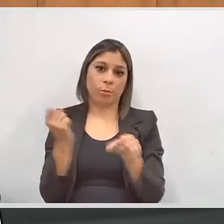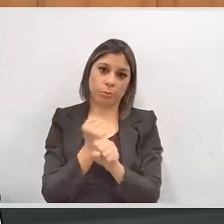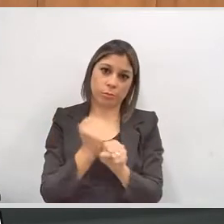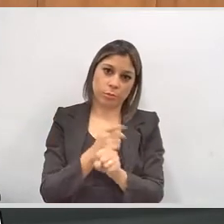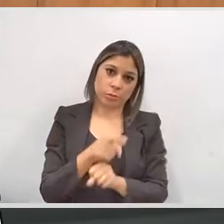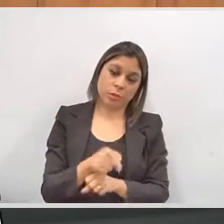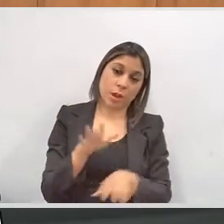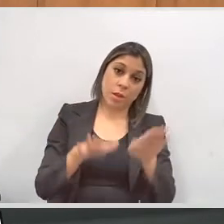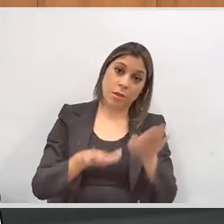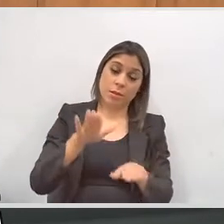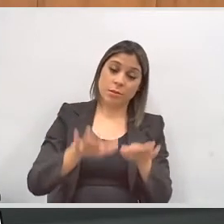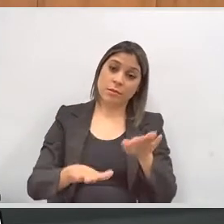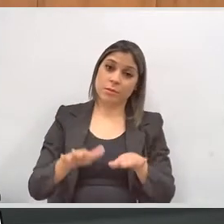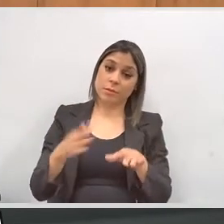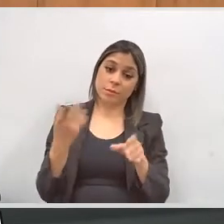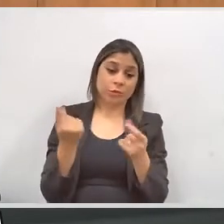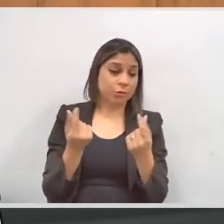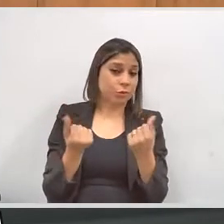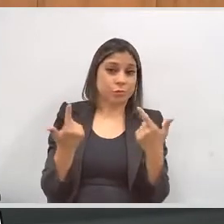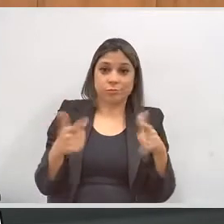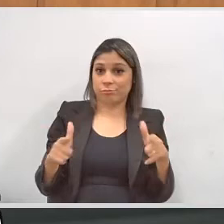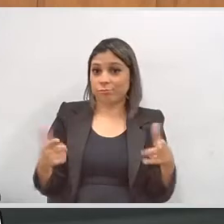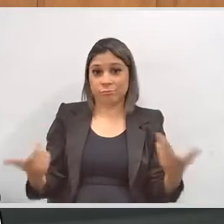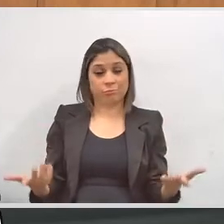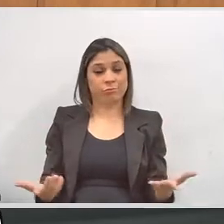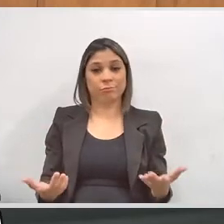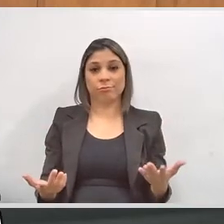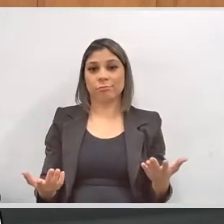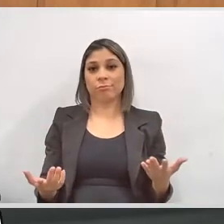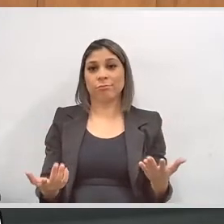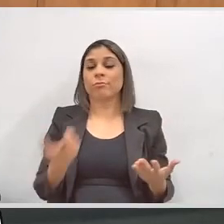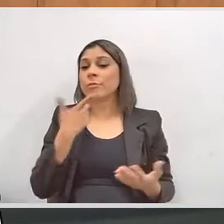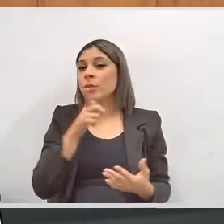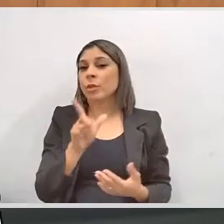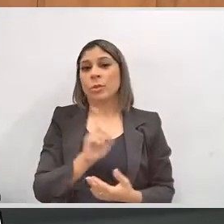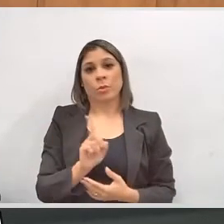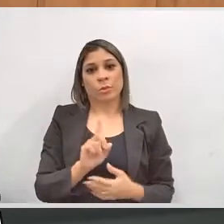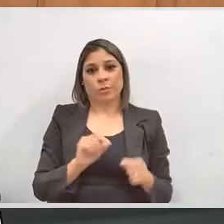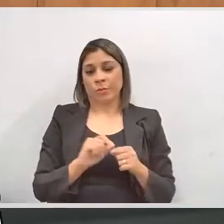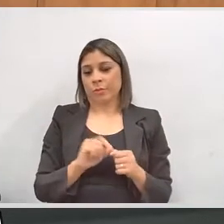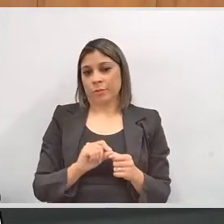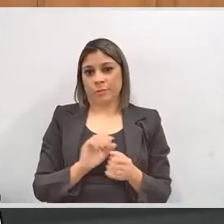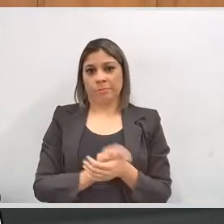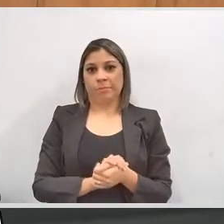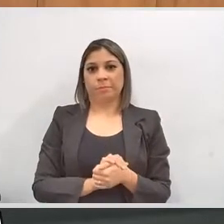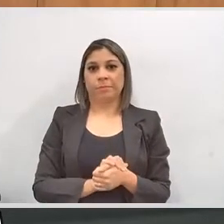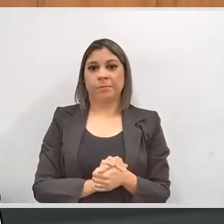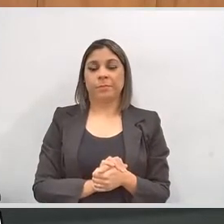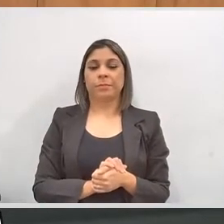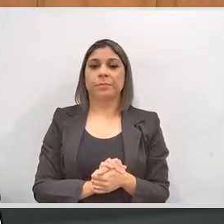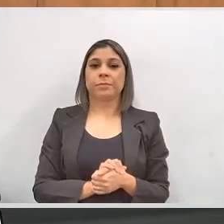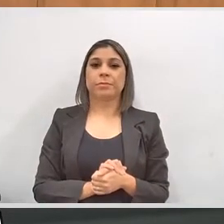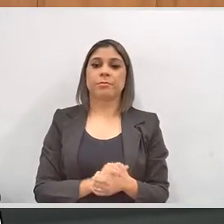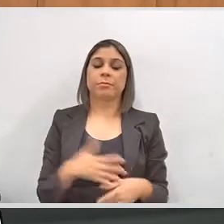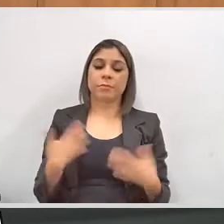e esses recursos muitas vezes a gente não tem condição de fazê-lo. Além dessas